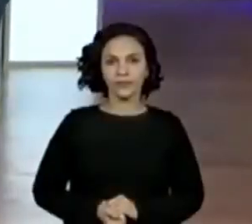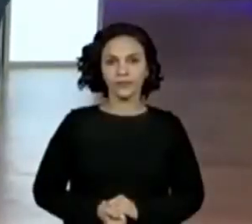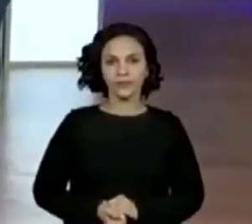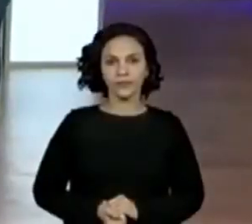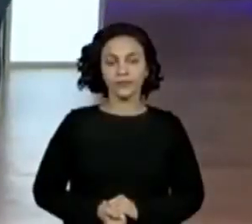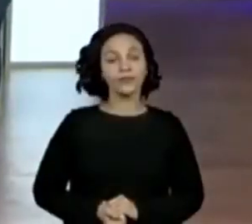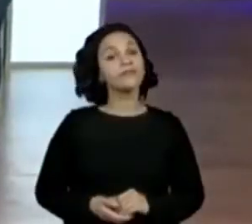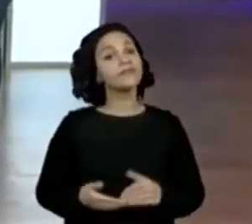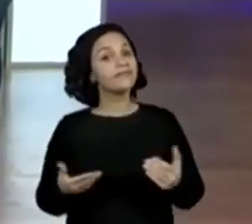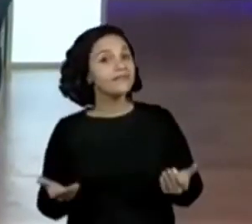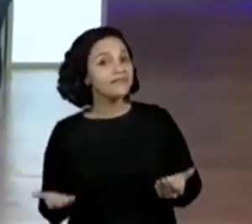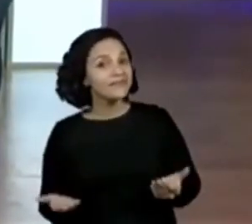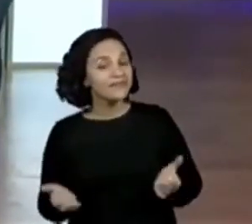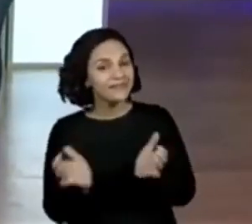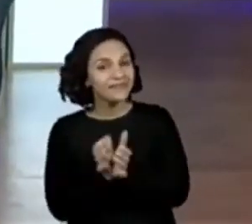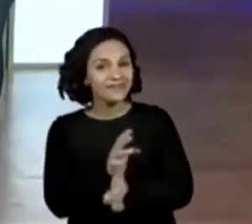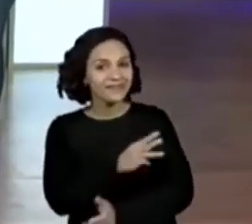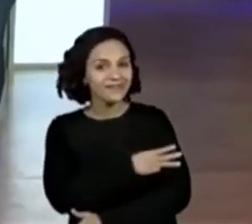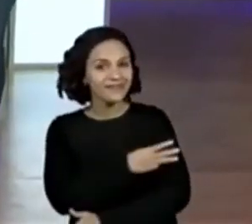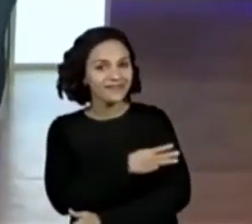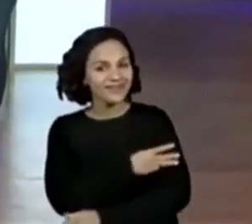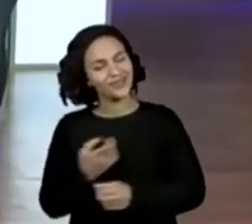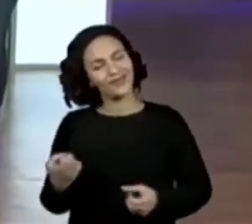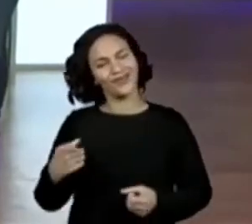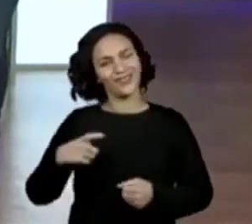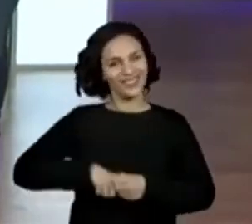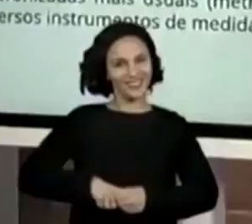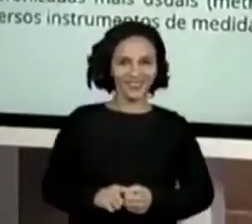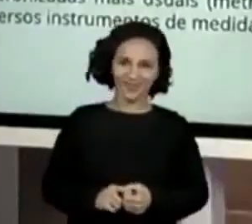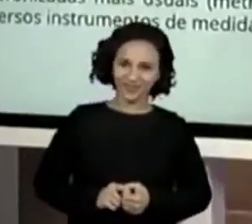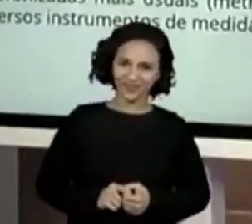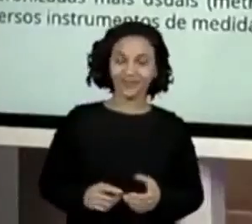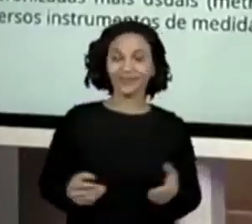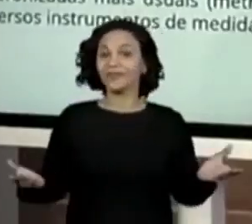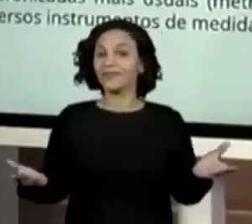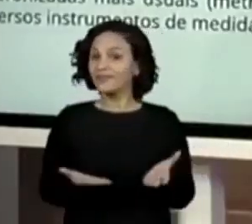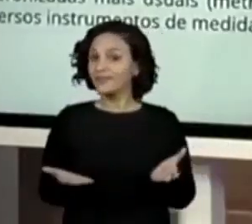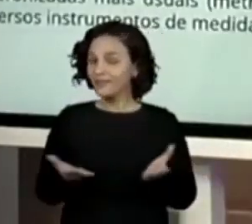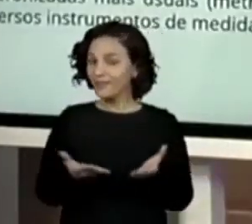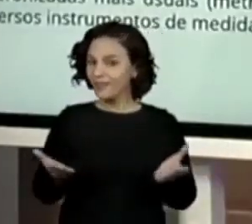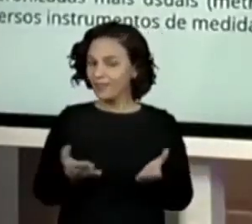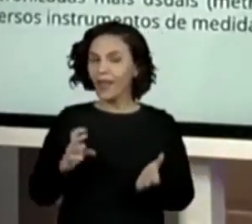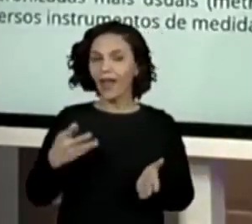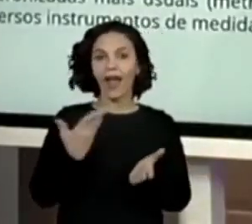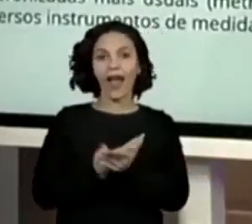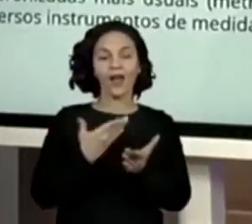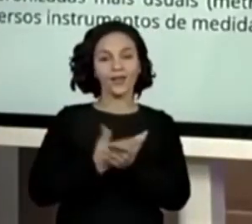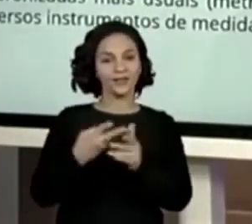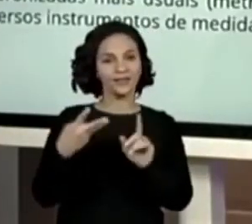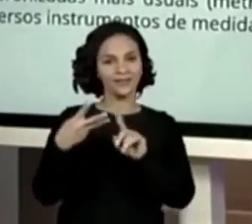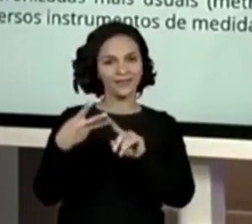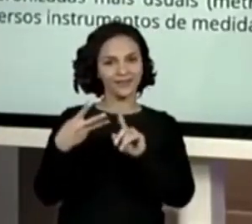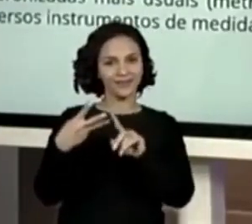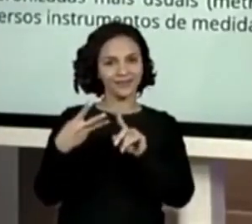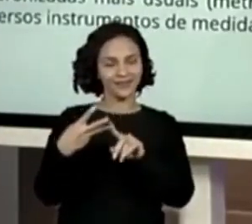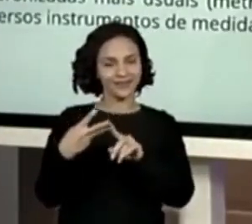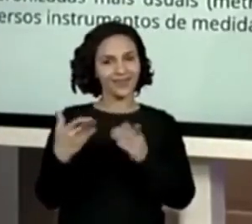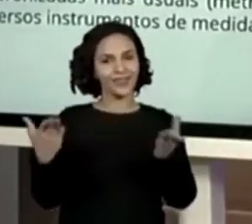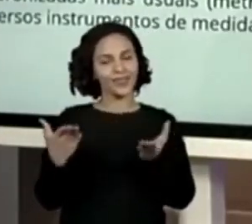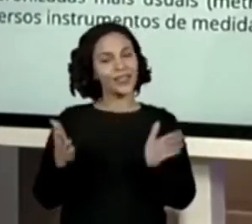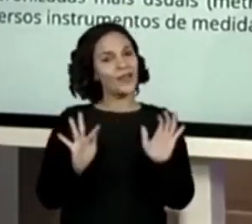E aí, terceiro ano? Voltamos! Agora a gente vai para a terceira aula de Matemática do dia,